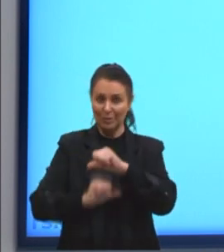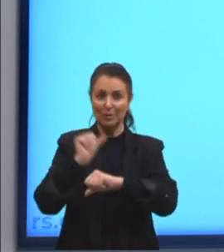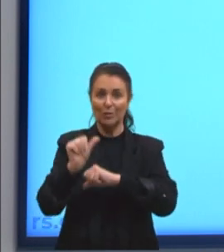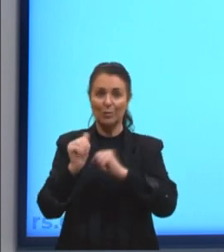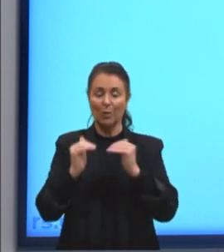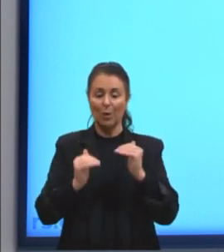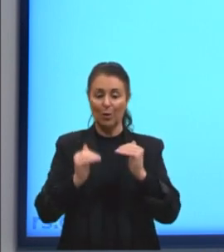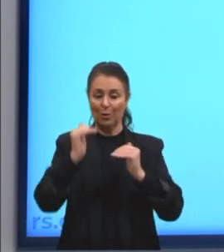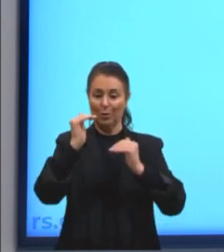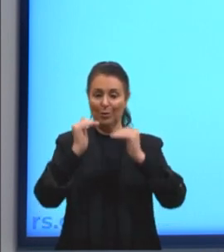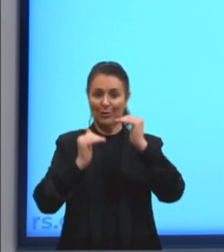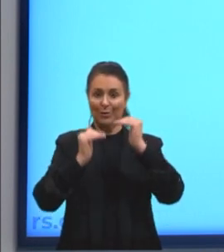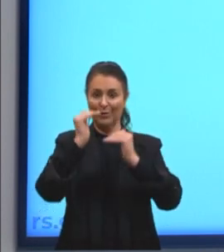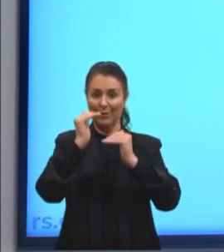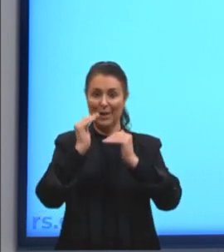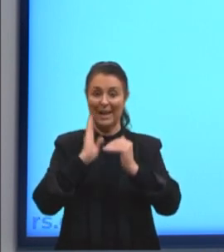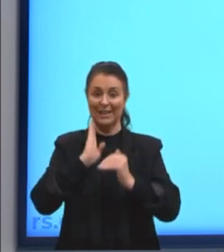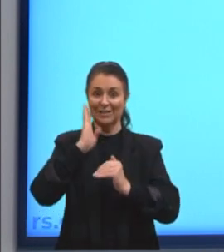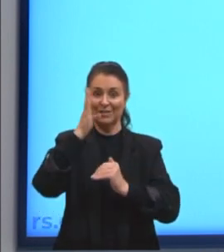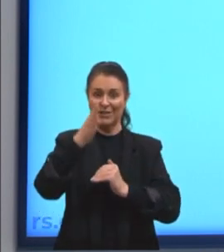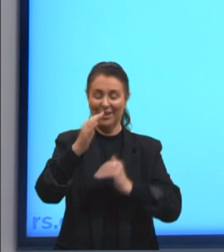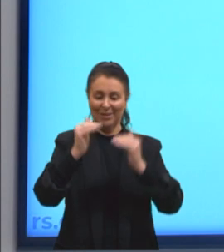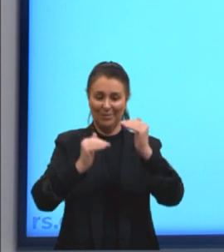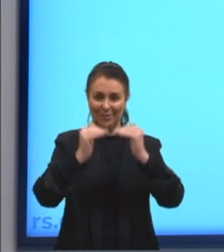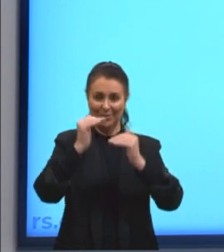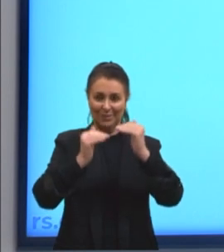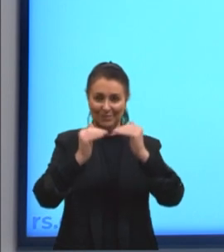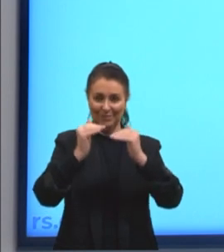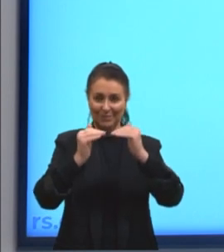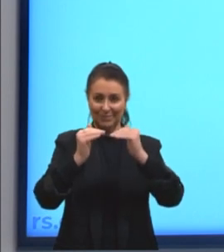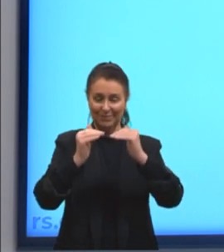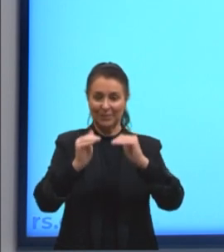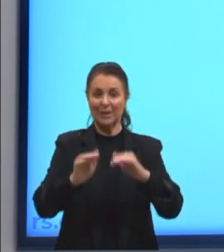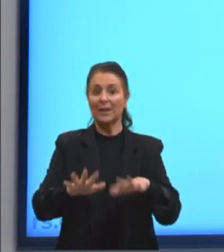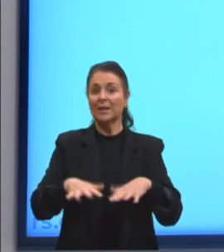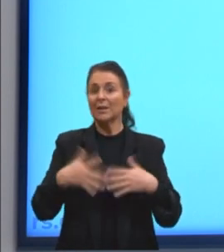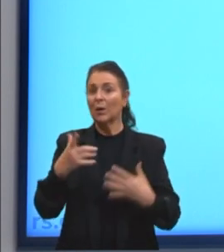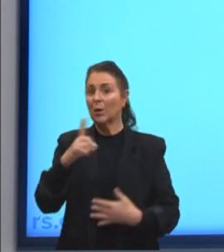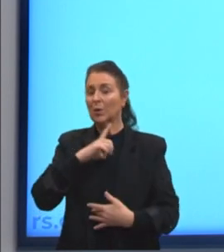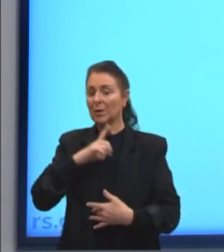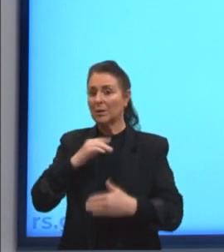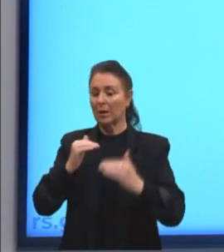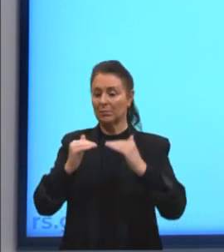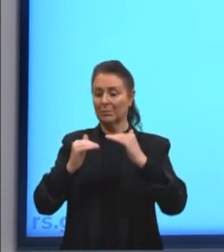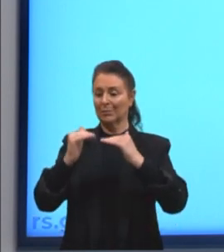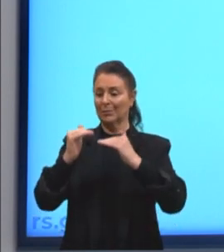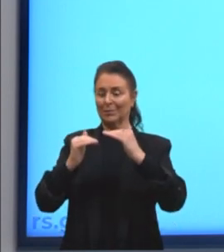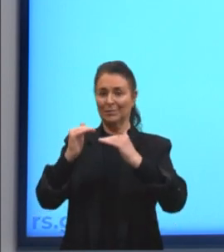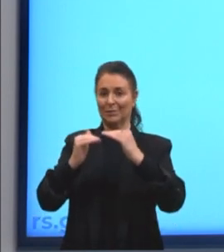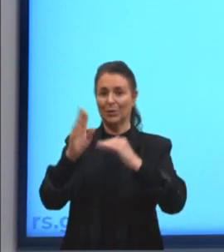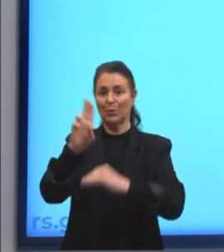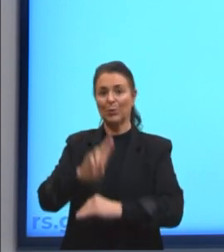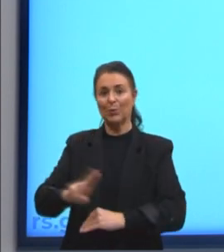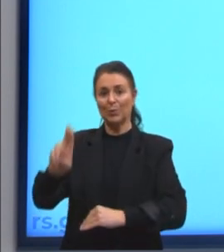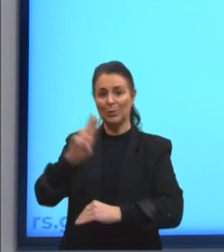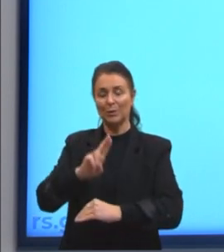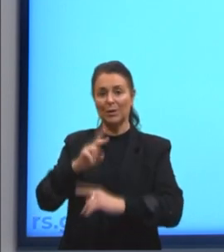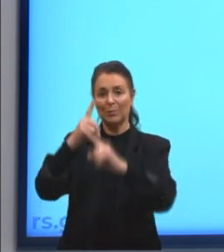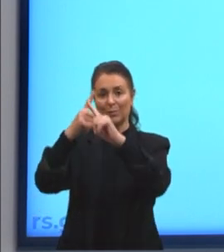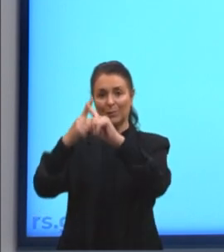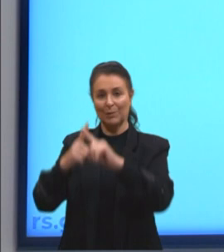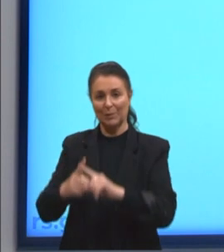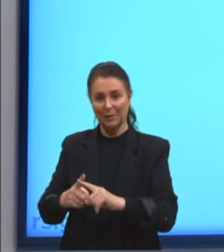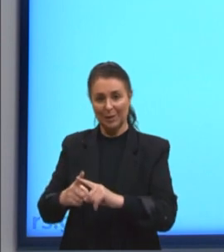grandeza diretamente proporcional. Aí, quando nós temos proporção, nós utilizamos a propriedade